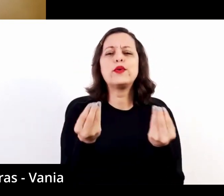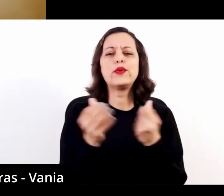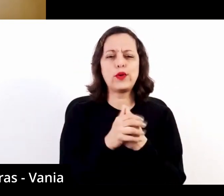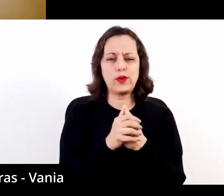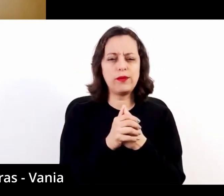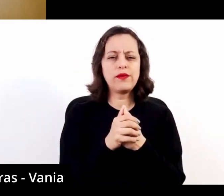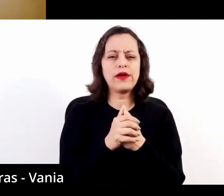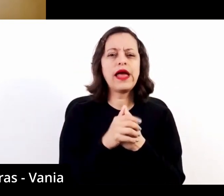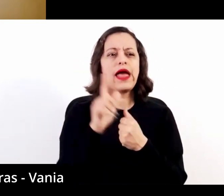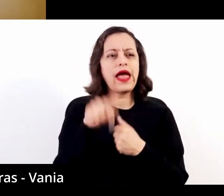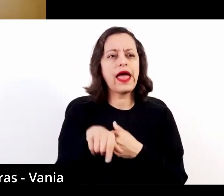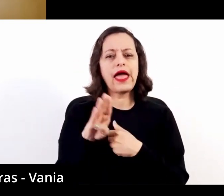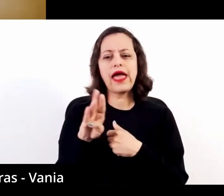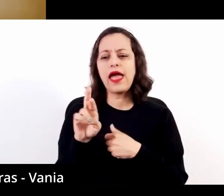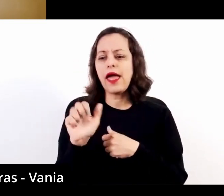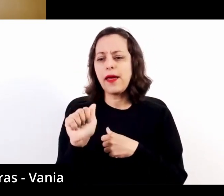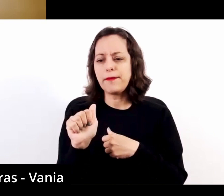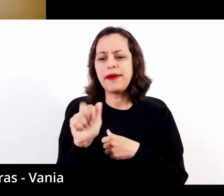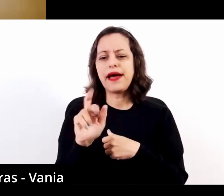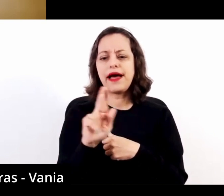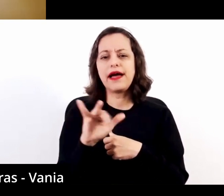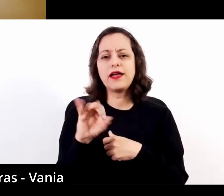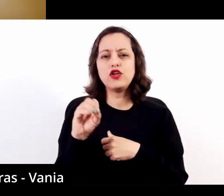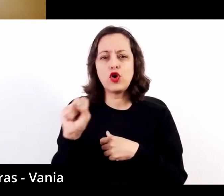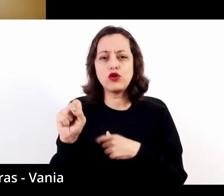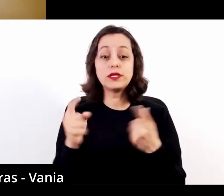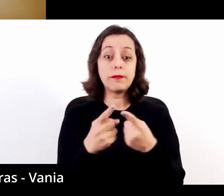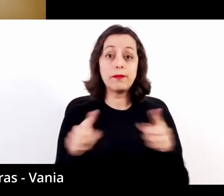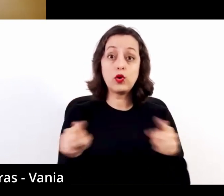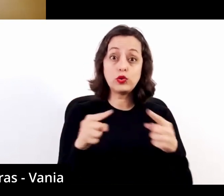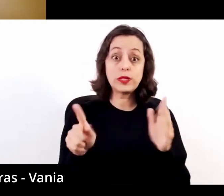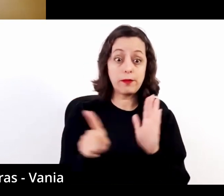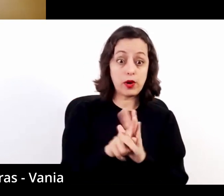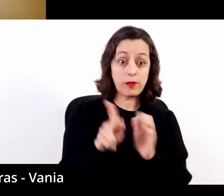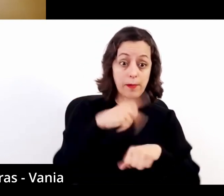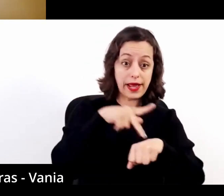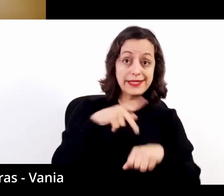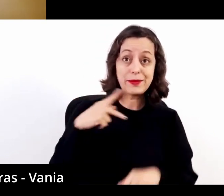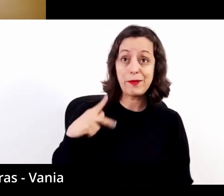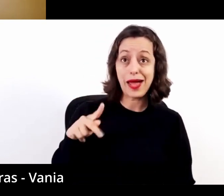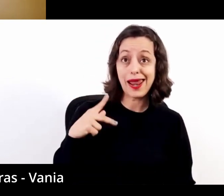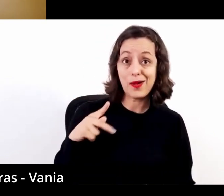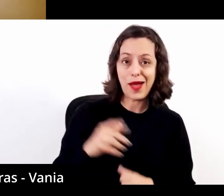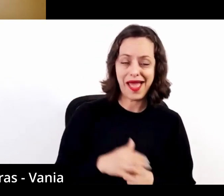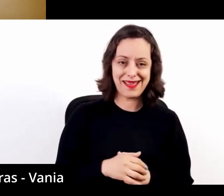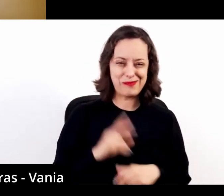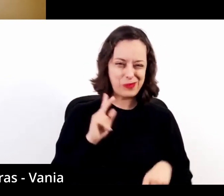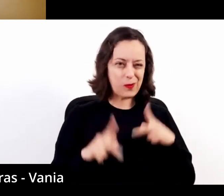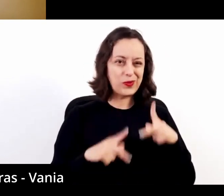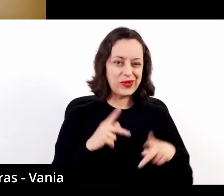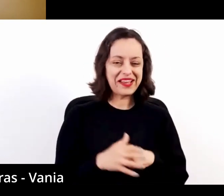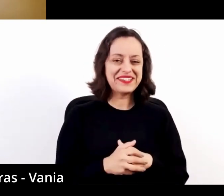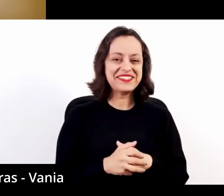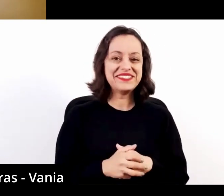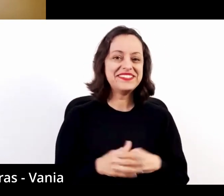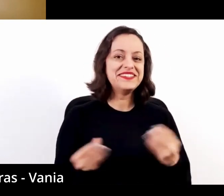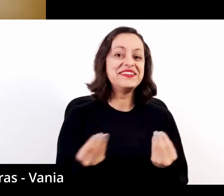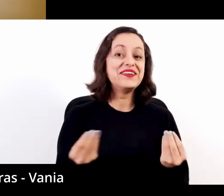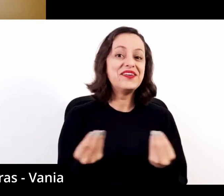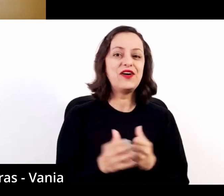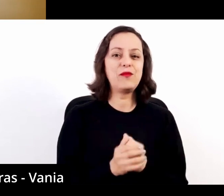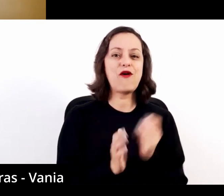da conexão entre o Barrios e a música paraguaia, a música popular paraguaia, a música